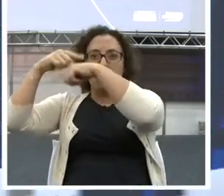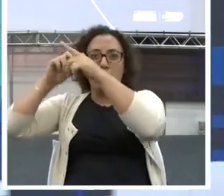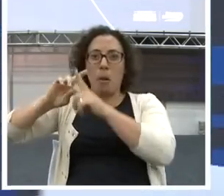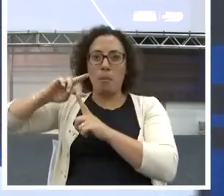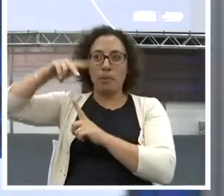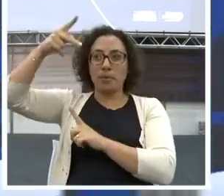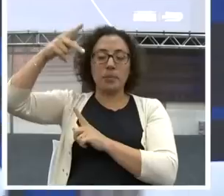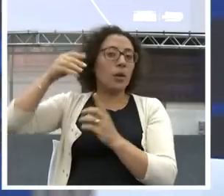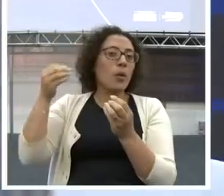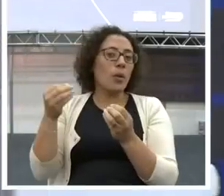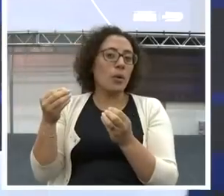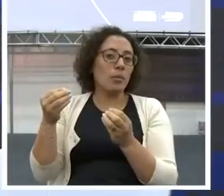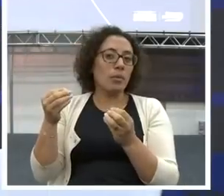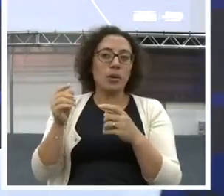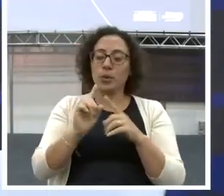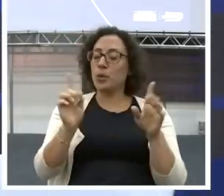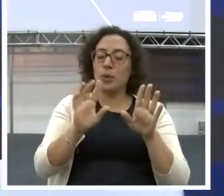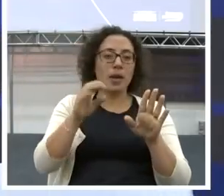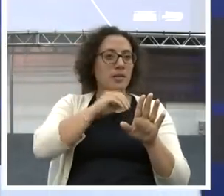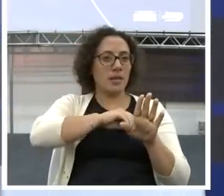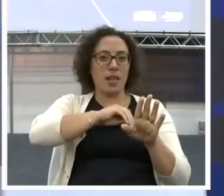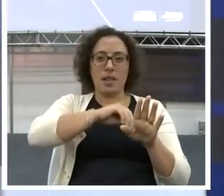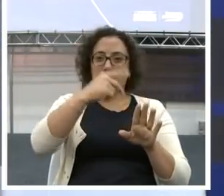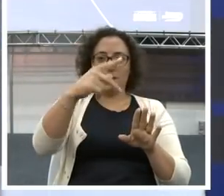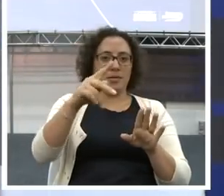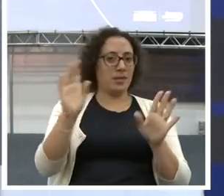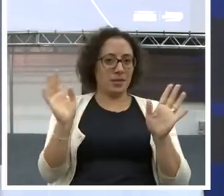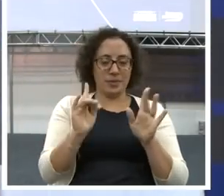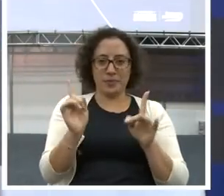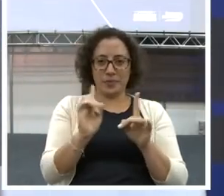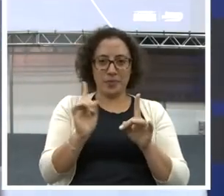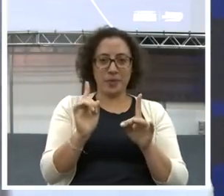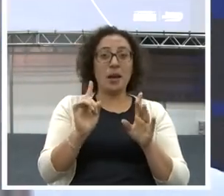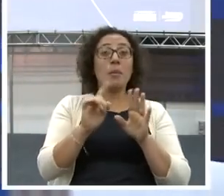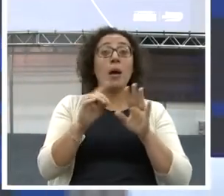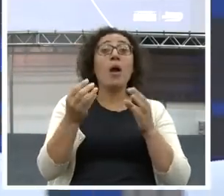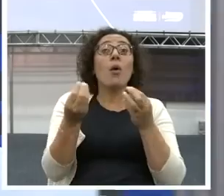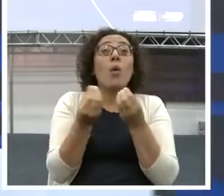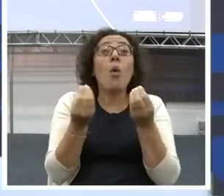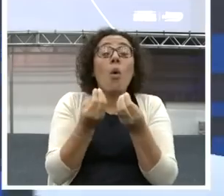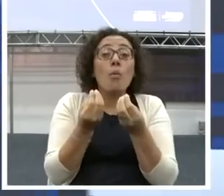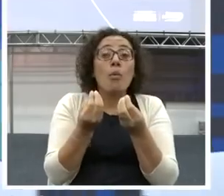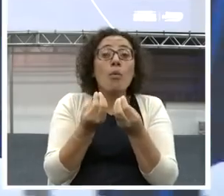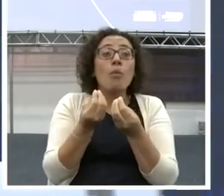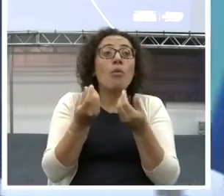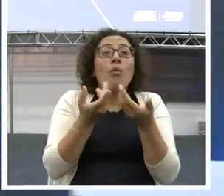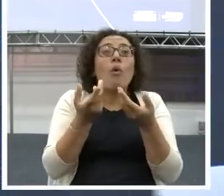Não está ligado em quanto você ganha. Mas e sim como você ganha.